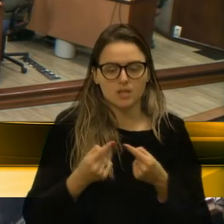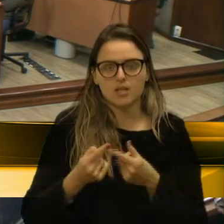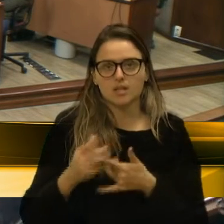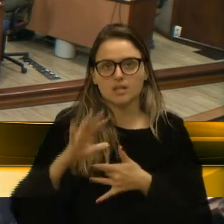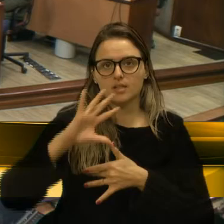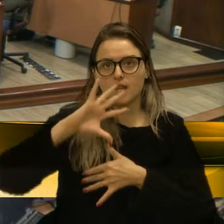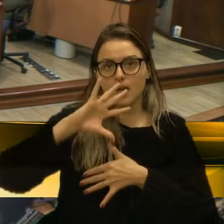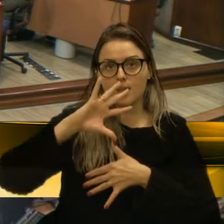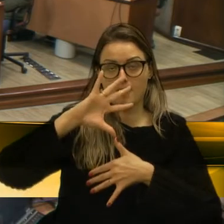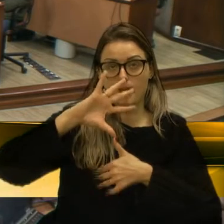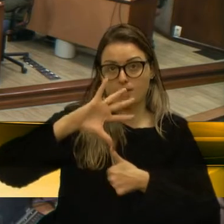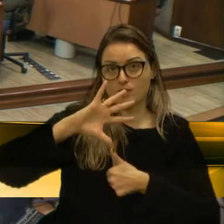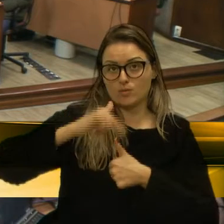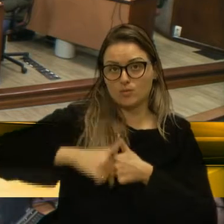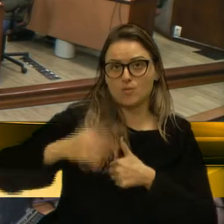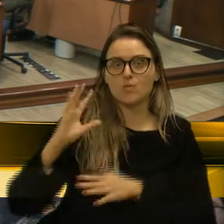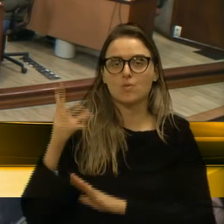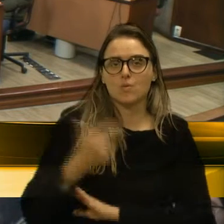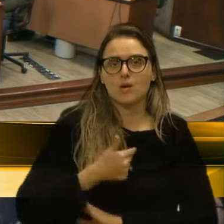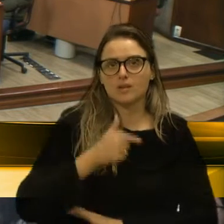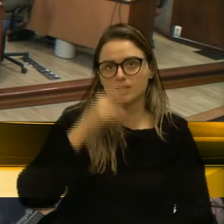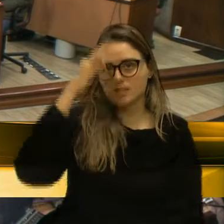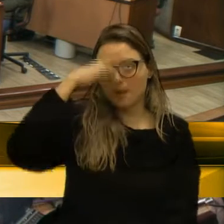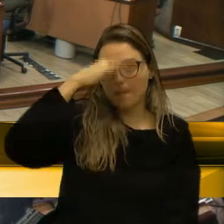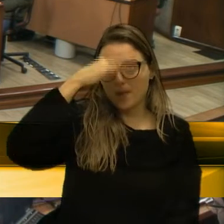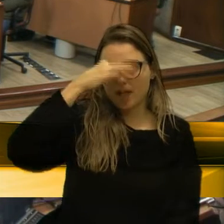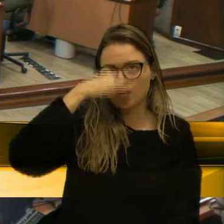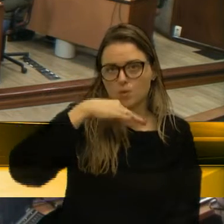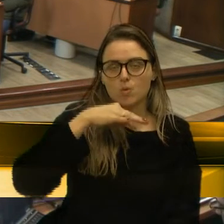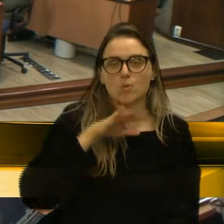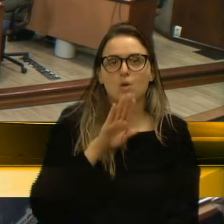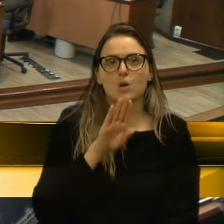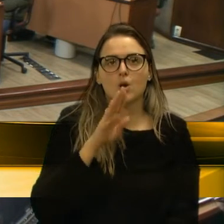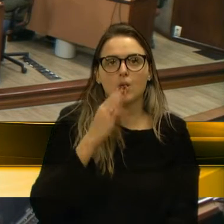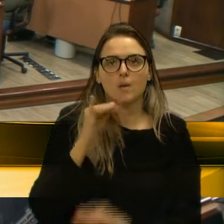né? Quantos peruanos e bolivianos foram morar na Argentina em virtude da crise?